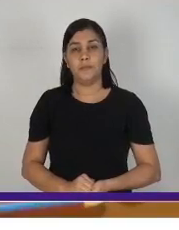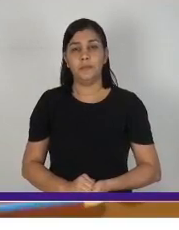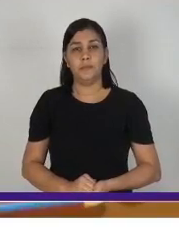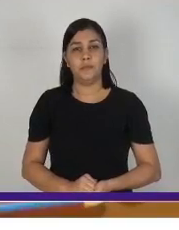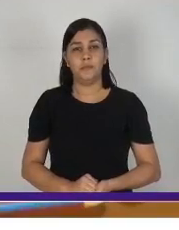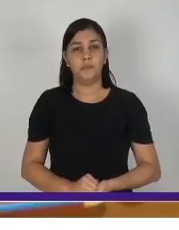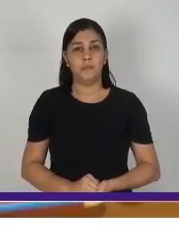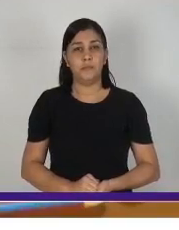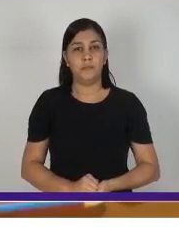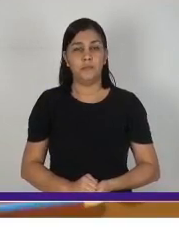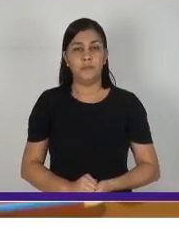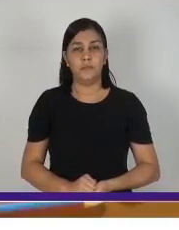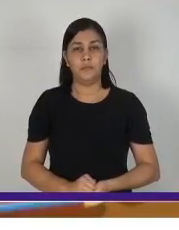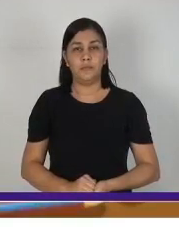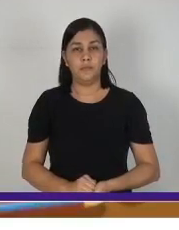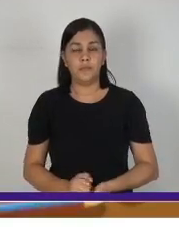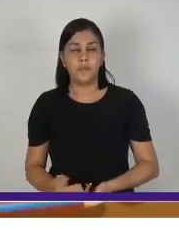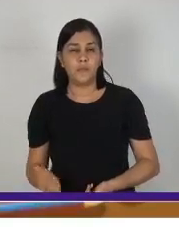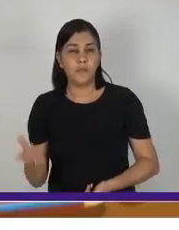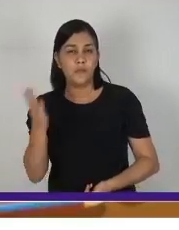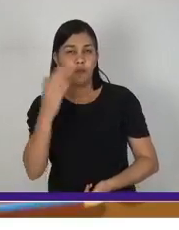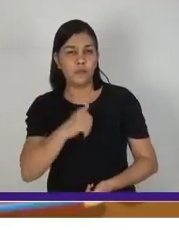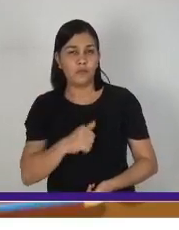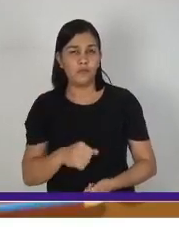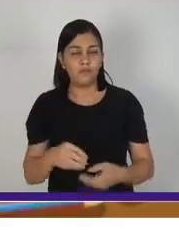Vamos colocá-las numa tigela.